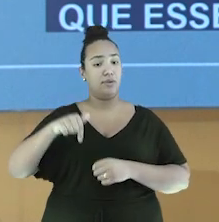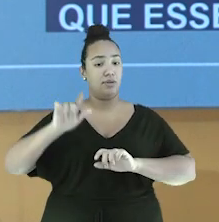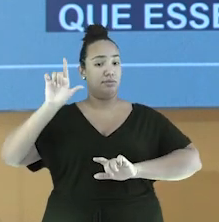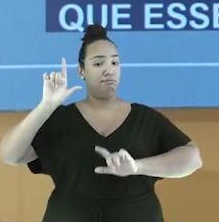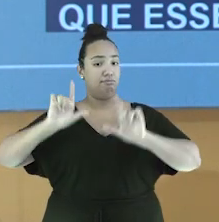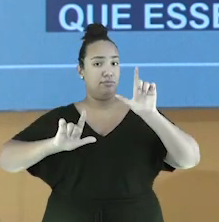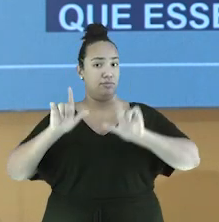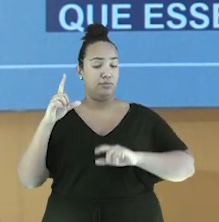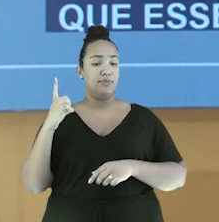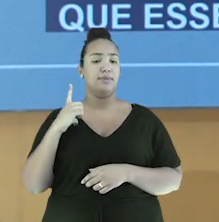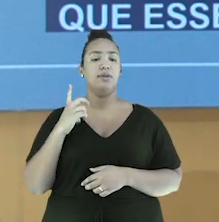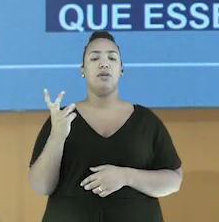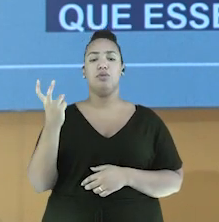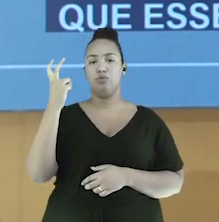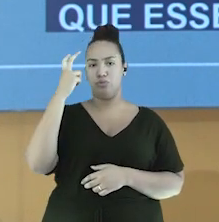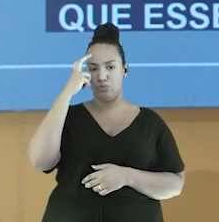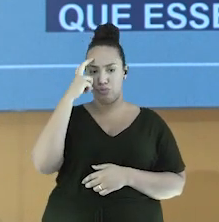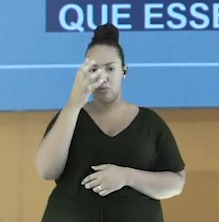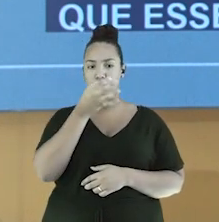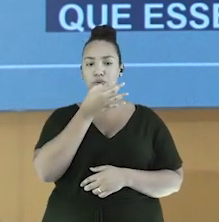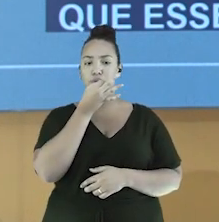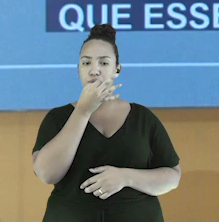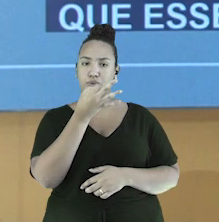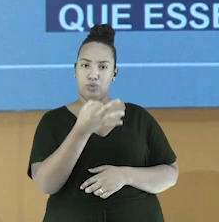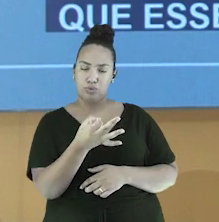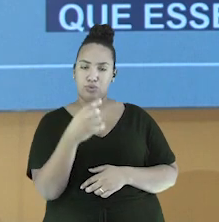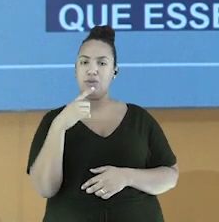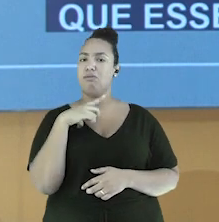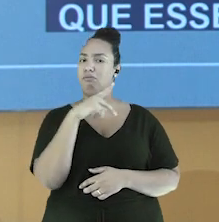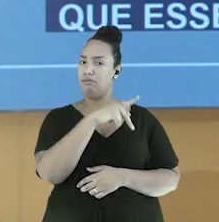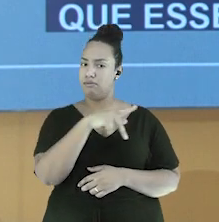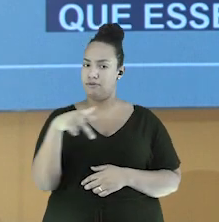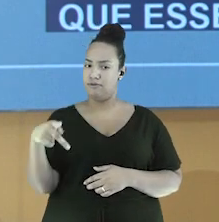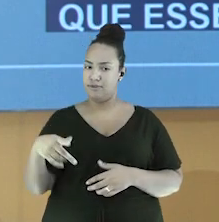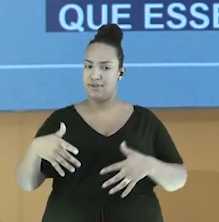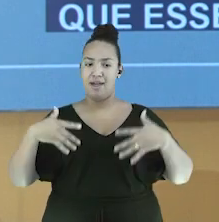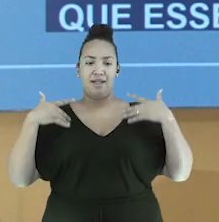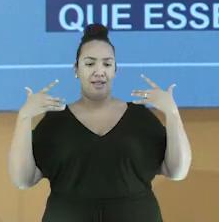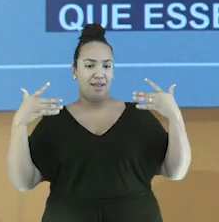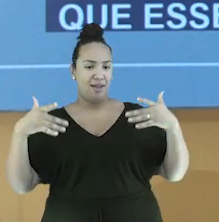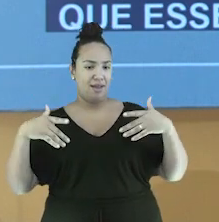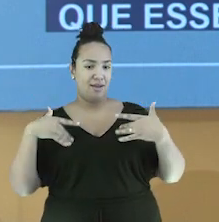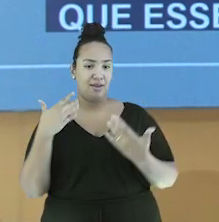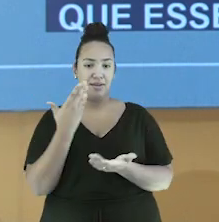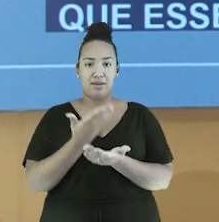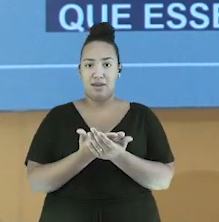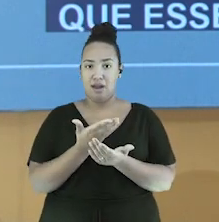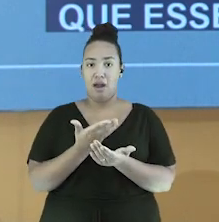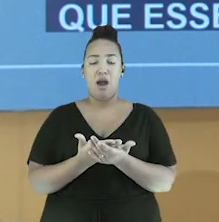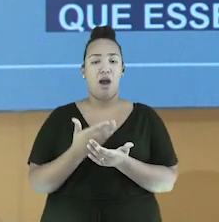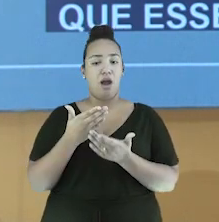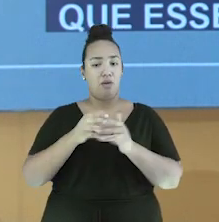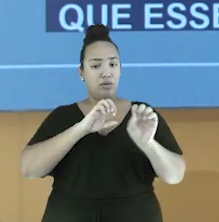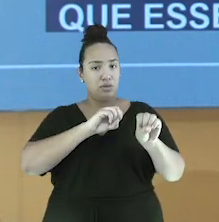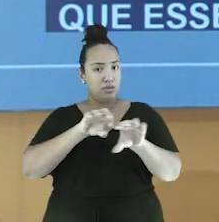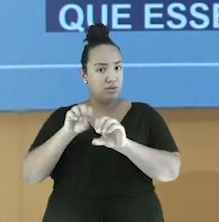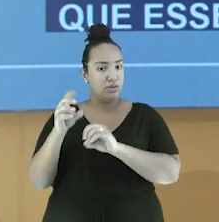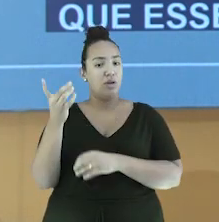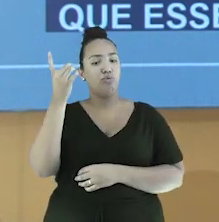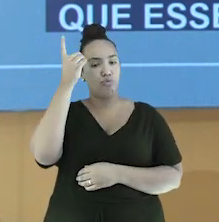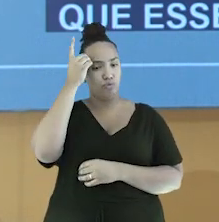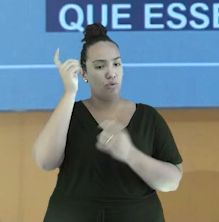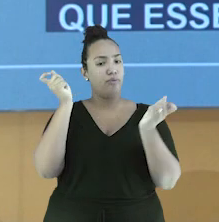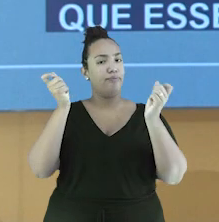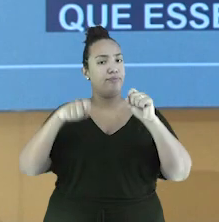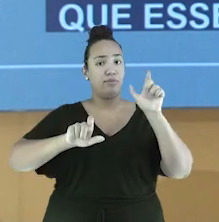programa, tem cultura e tem som. Tem professor animado. E para dar aula, tem dom. Não